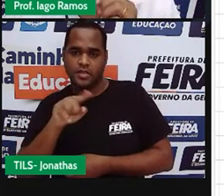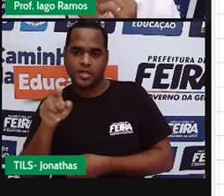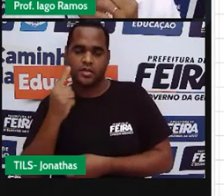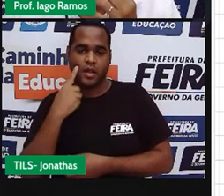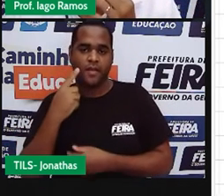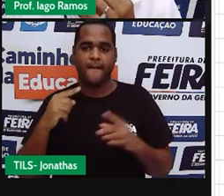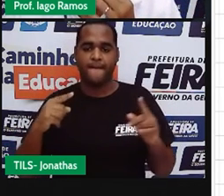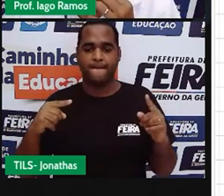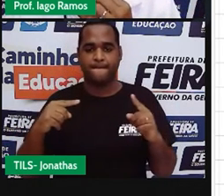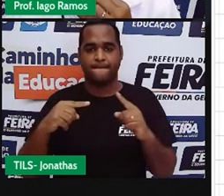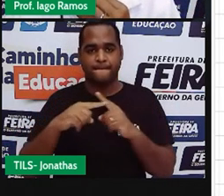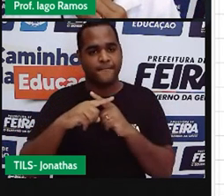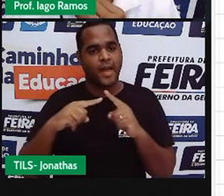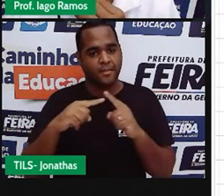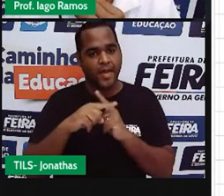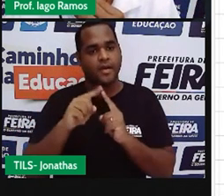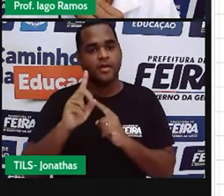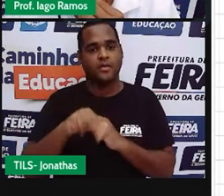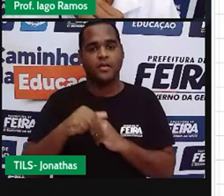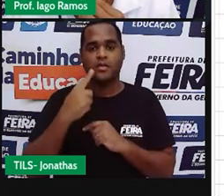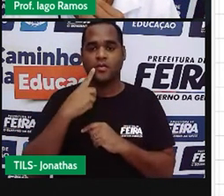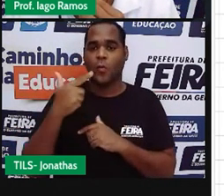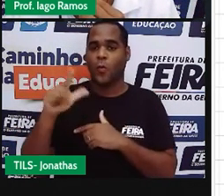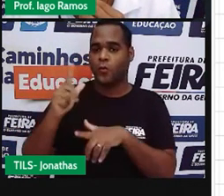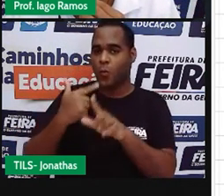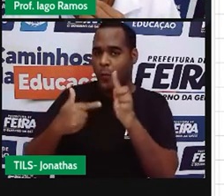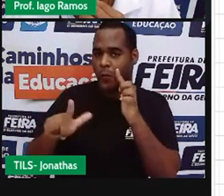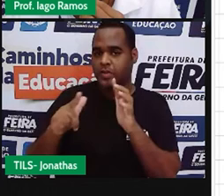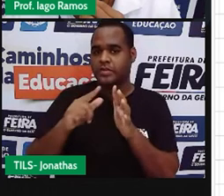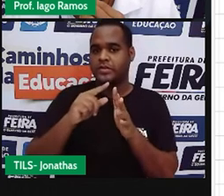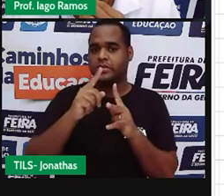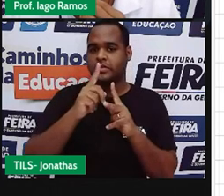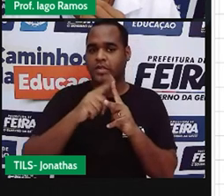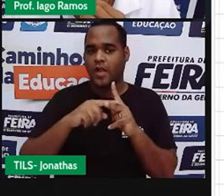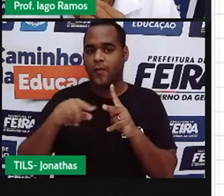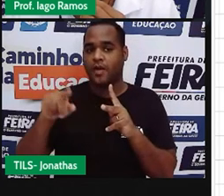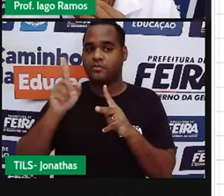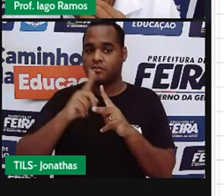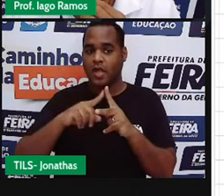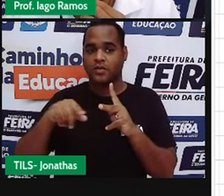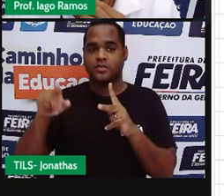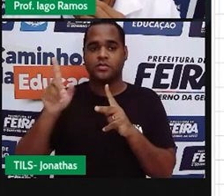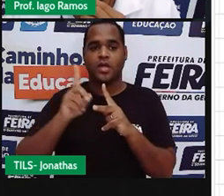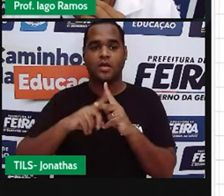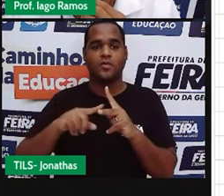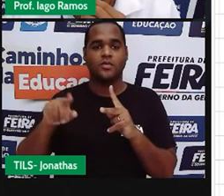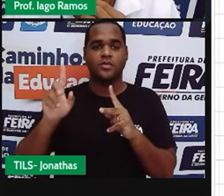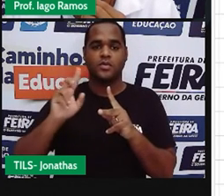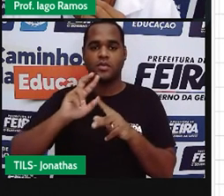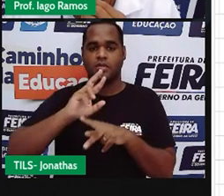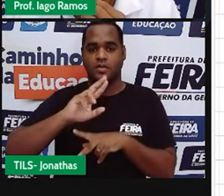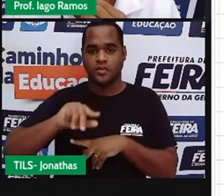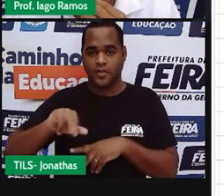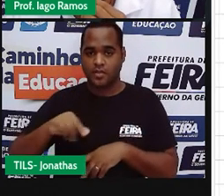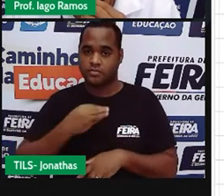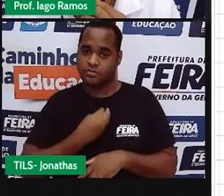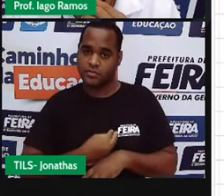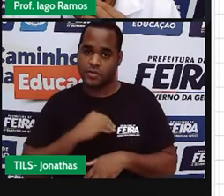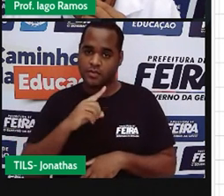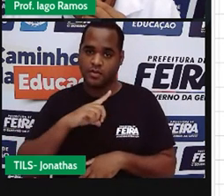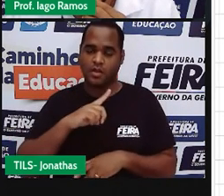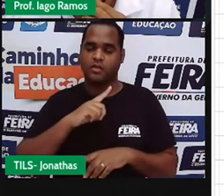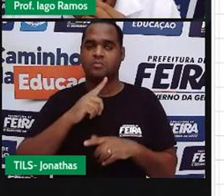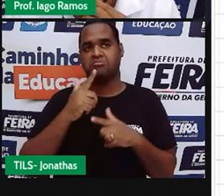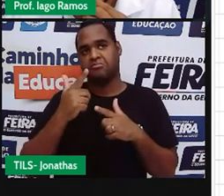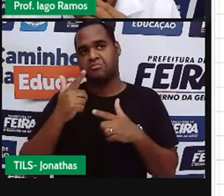segmento, forma ângulos. E esses ângulos, todos